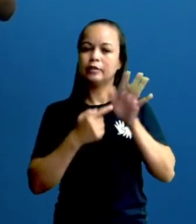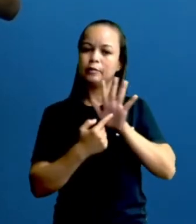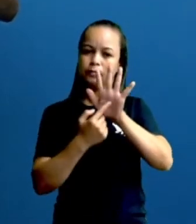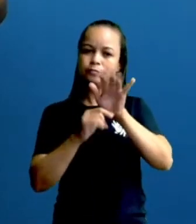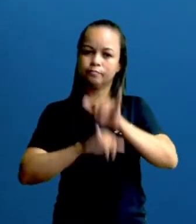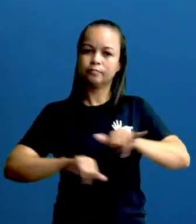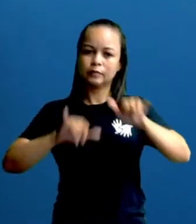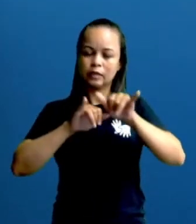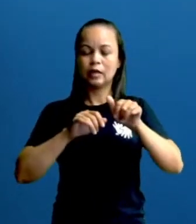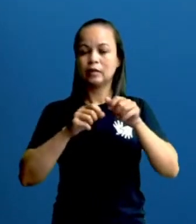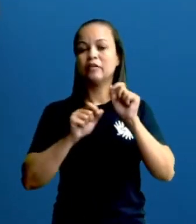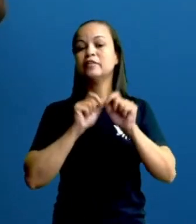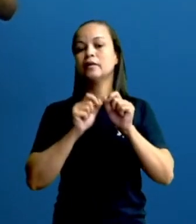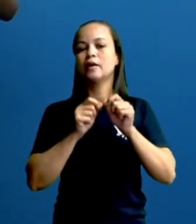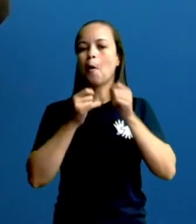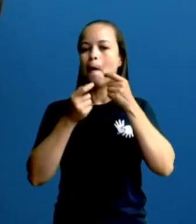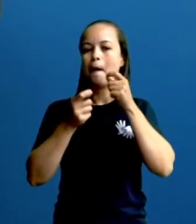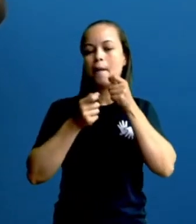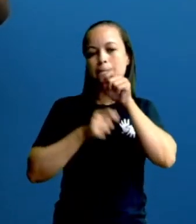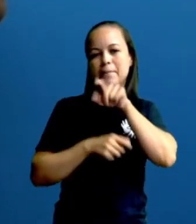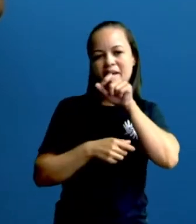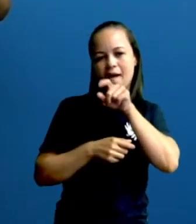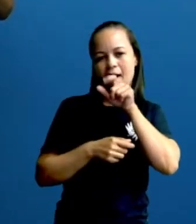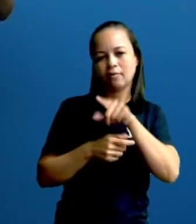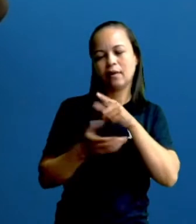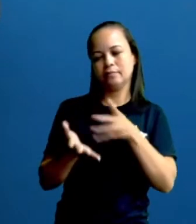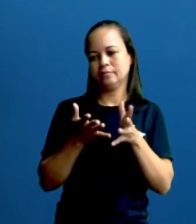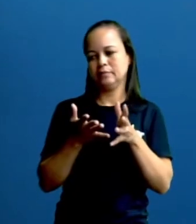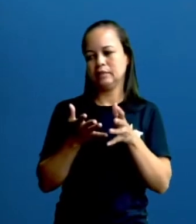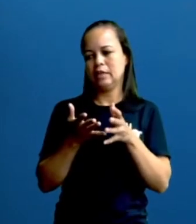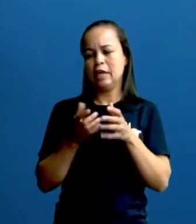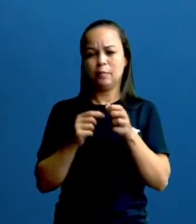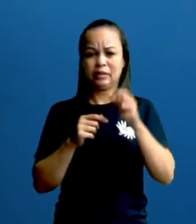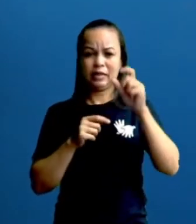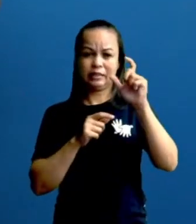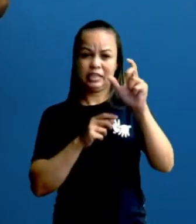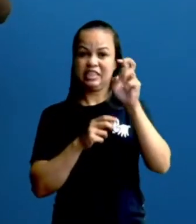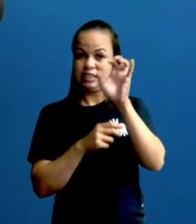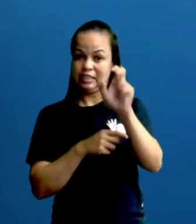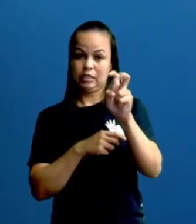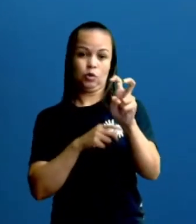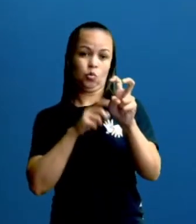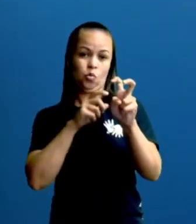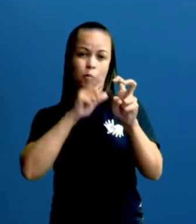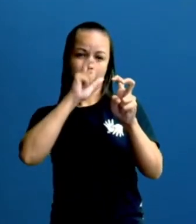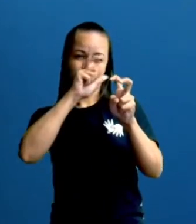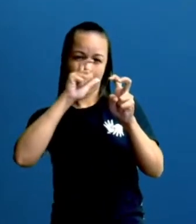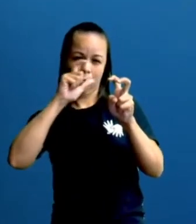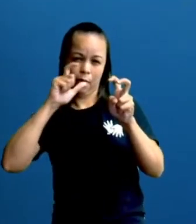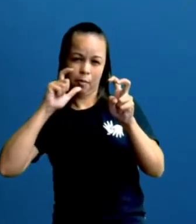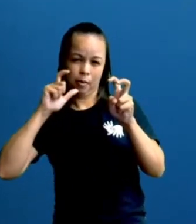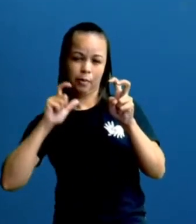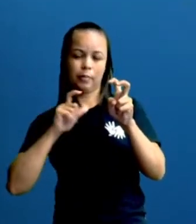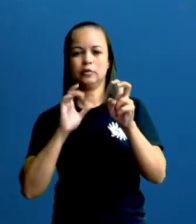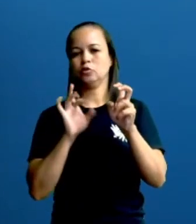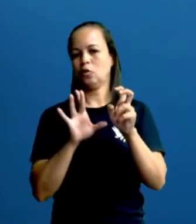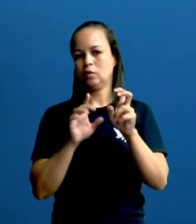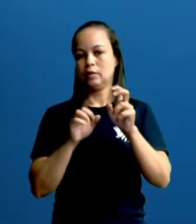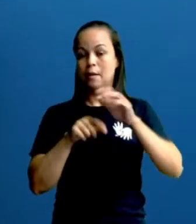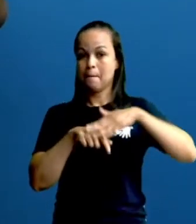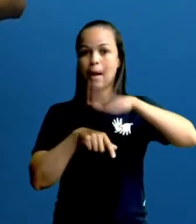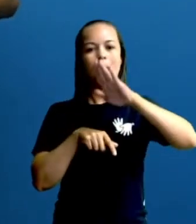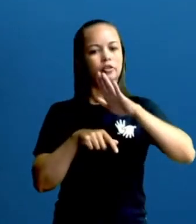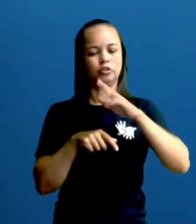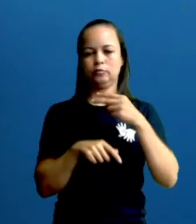você através de uma piada. E não passa de cinco quadrinhos. Se passar disso, já não é mais tirinha.